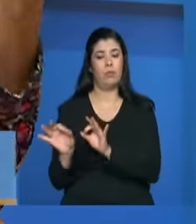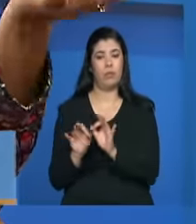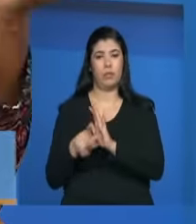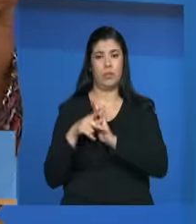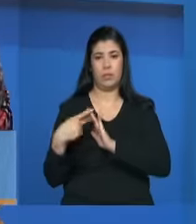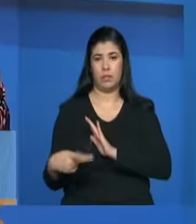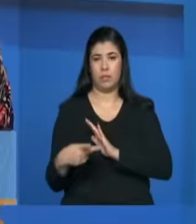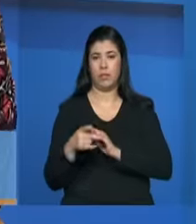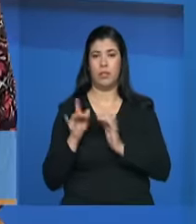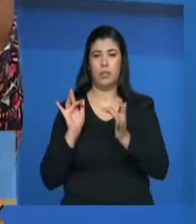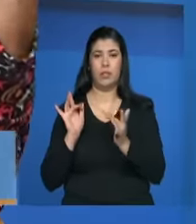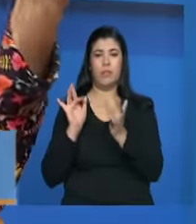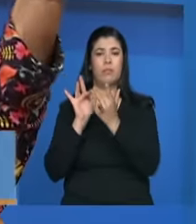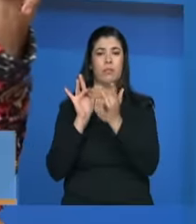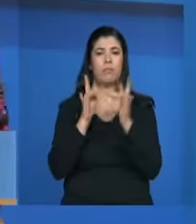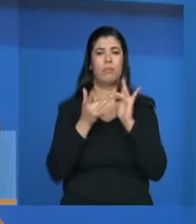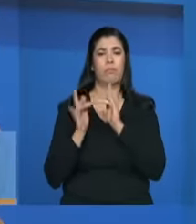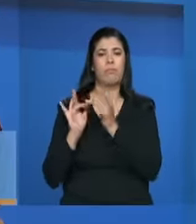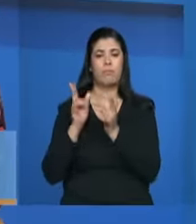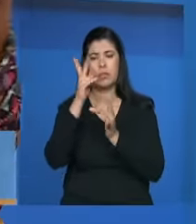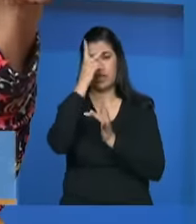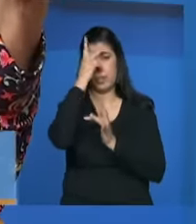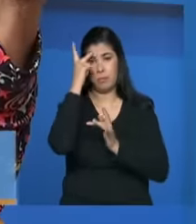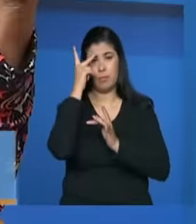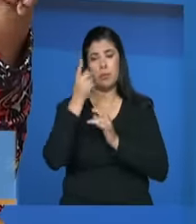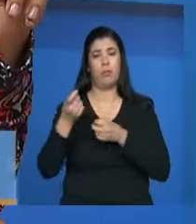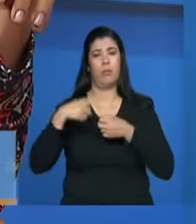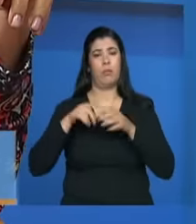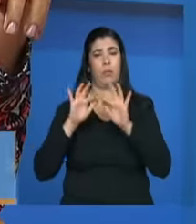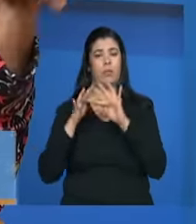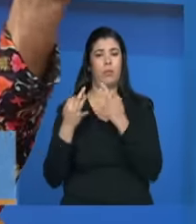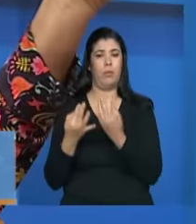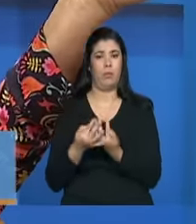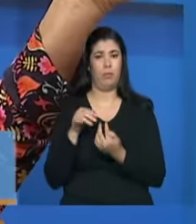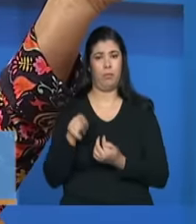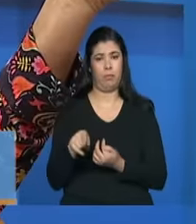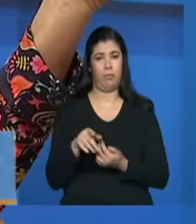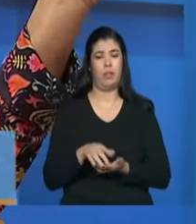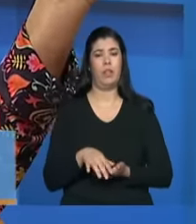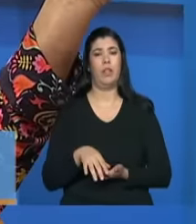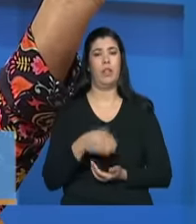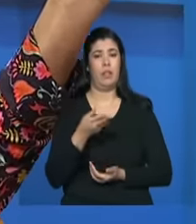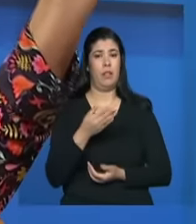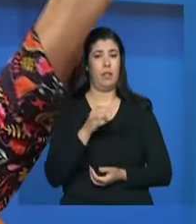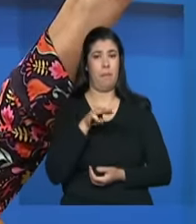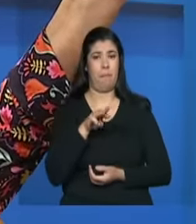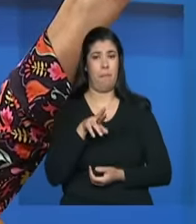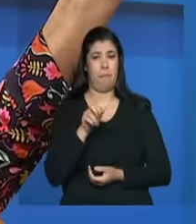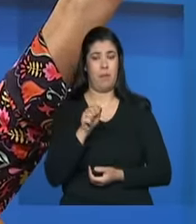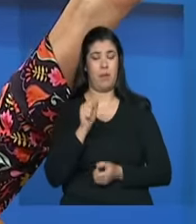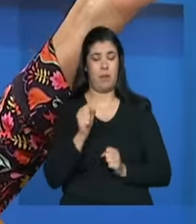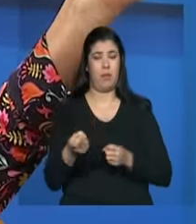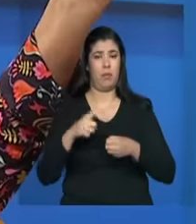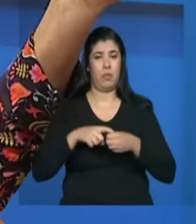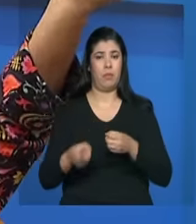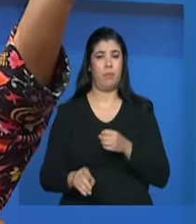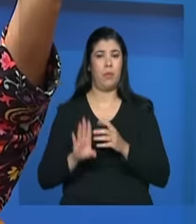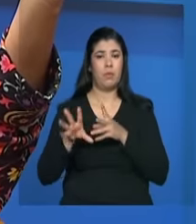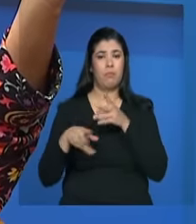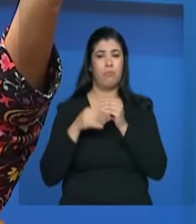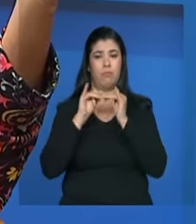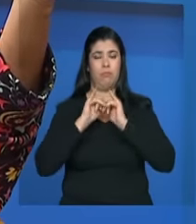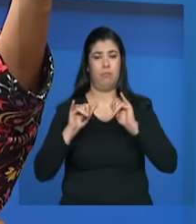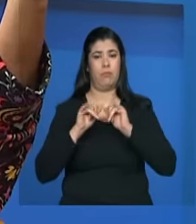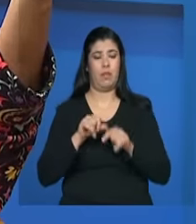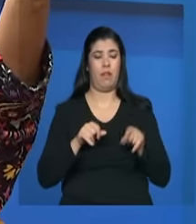dos vínculos dessa interação da pessoa com a família também a Mariana pode complementar também depois com relação ao centro pop e o